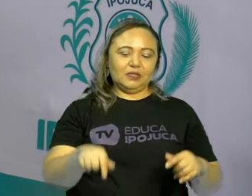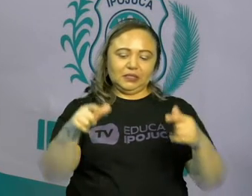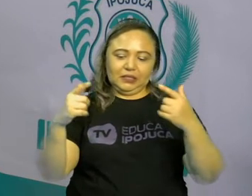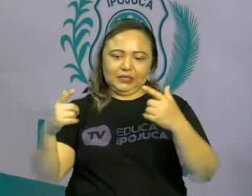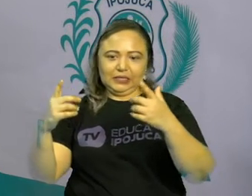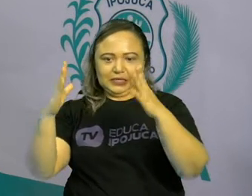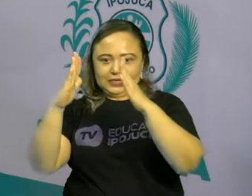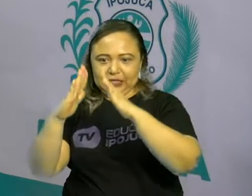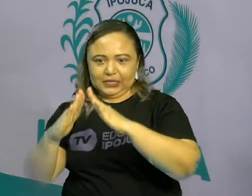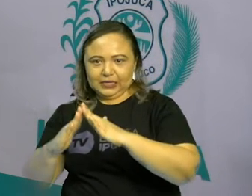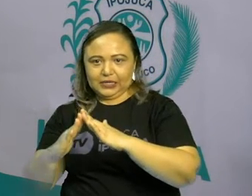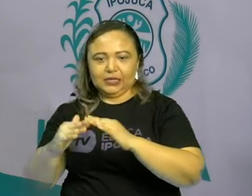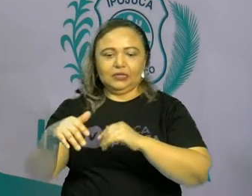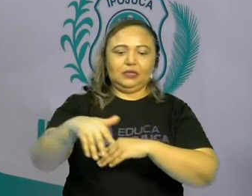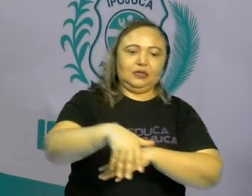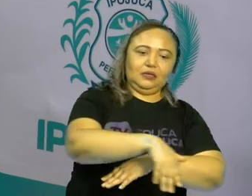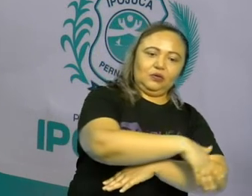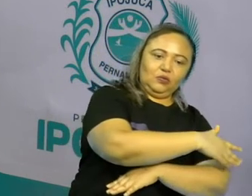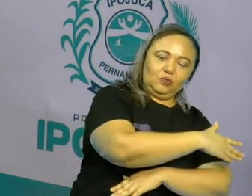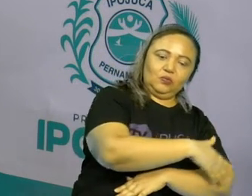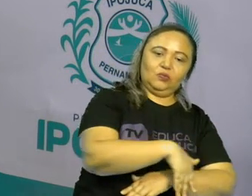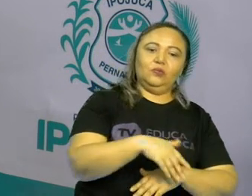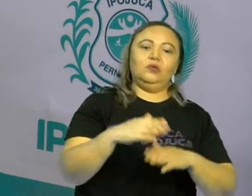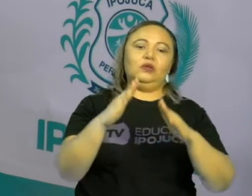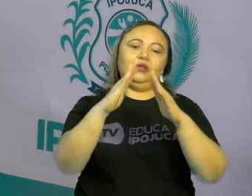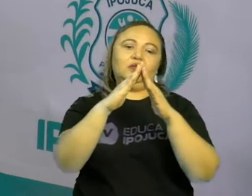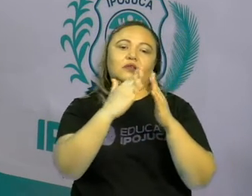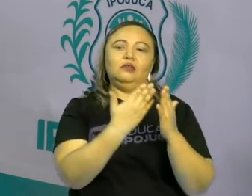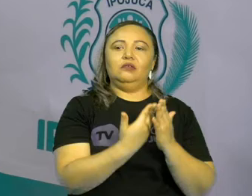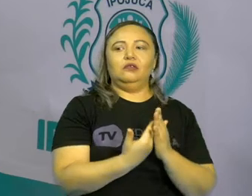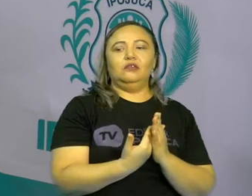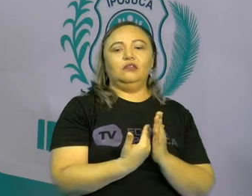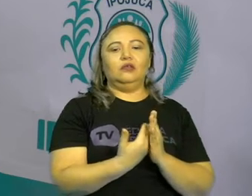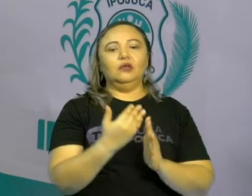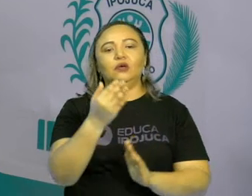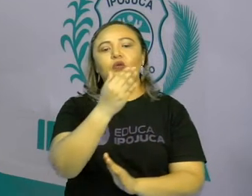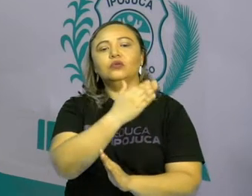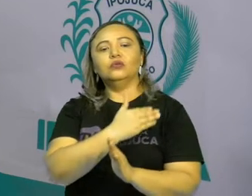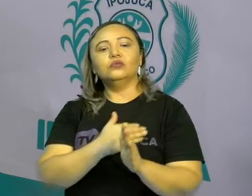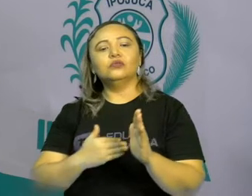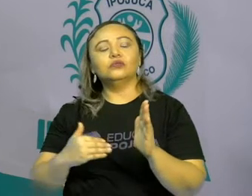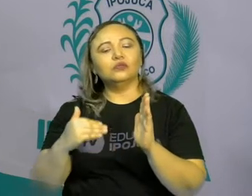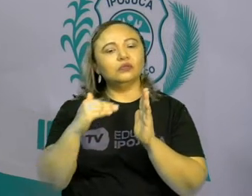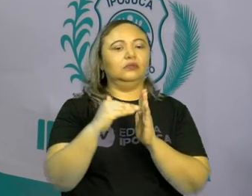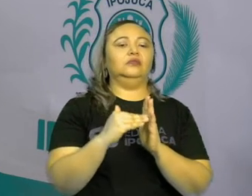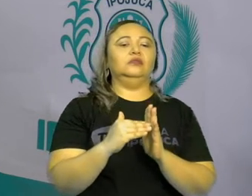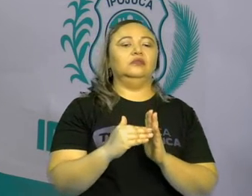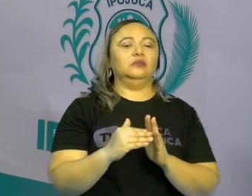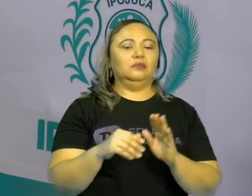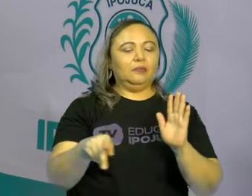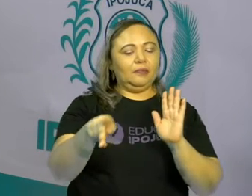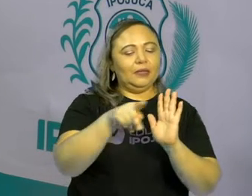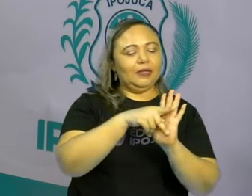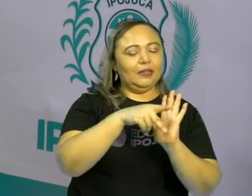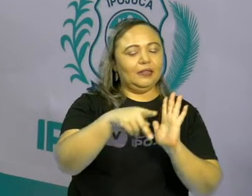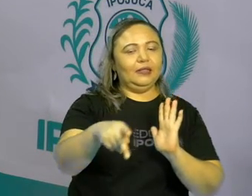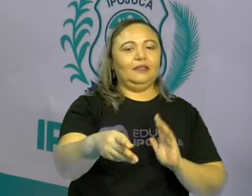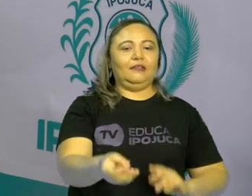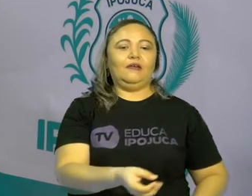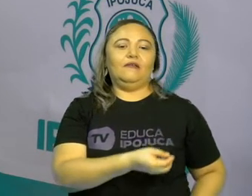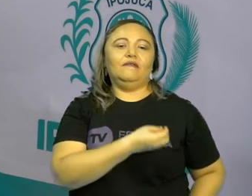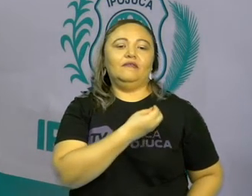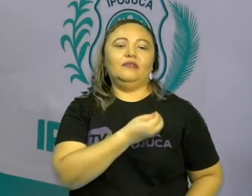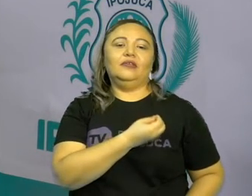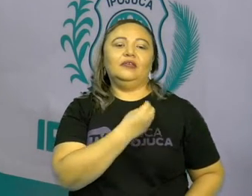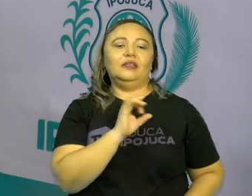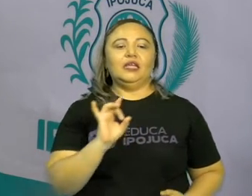casa, seja na rua, seja na escola, todos esses meios fazem parte da nossa